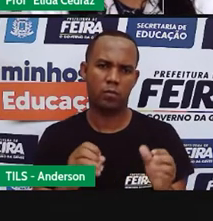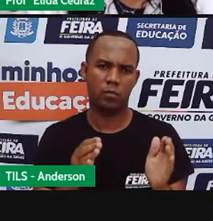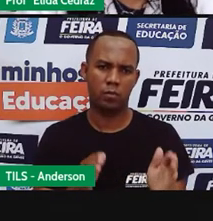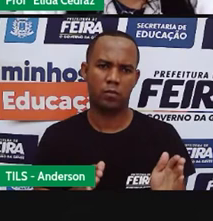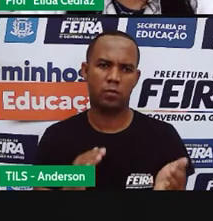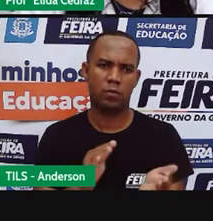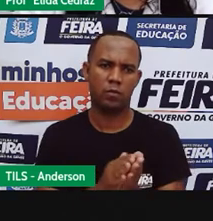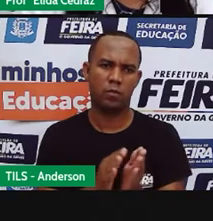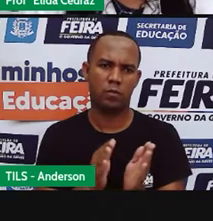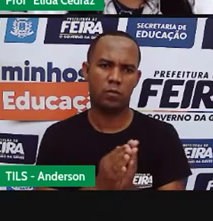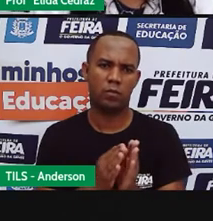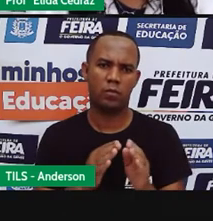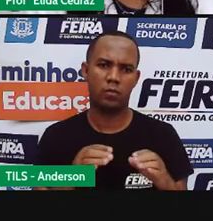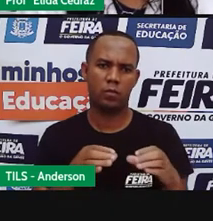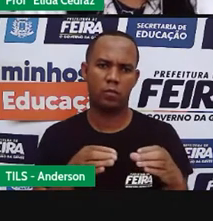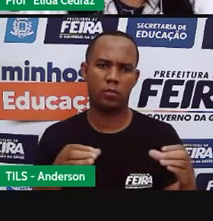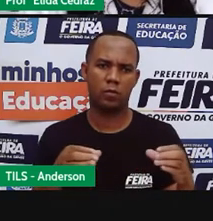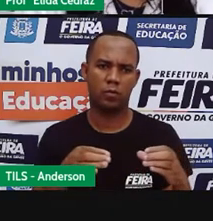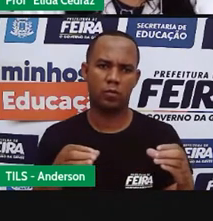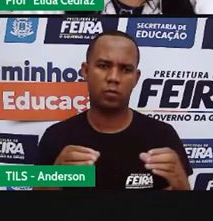mole, preenche,